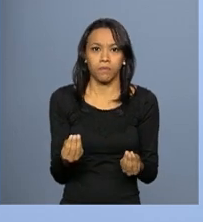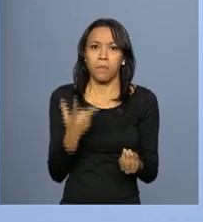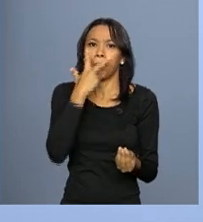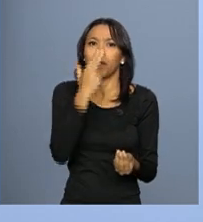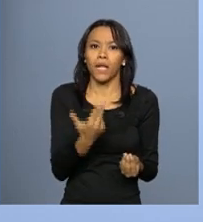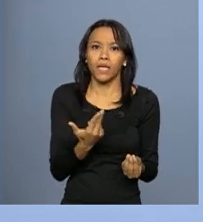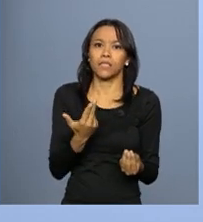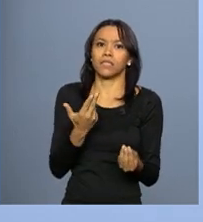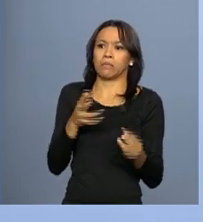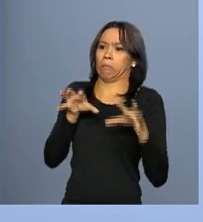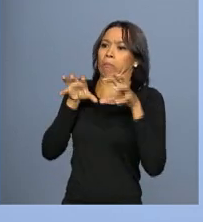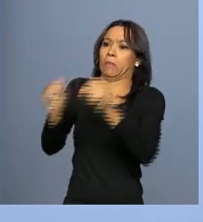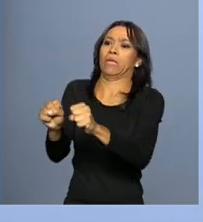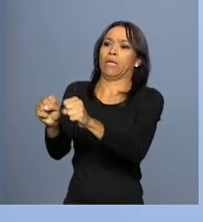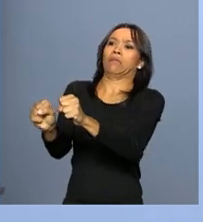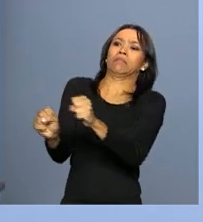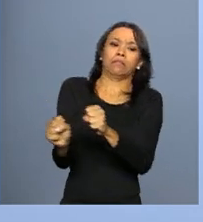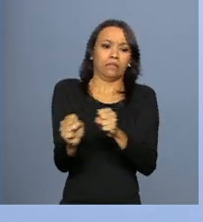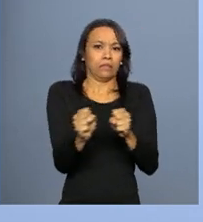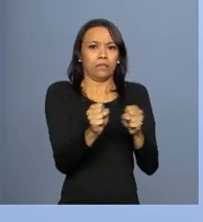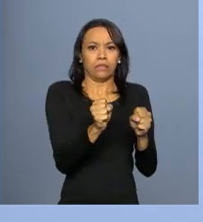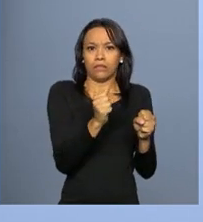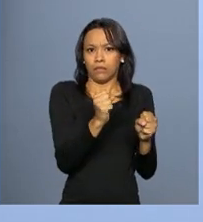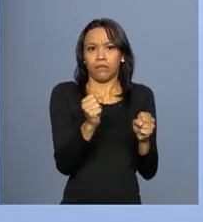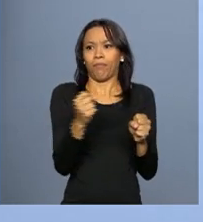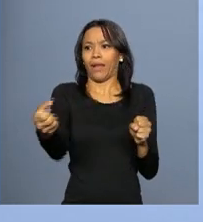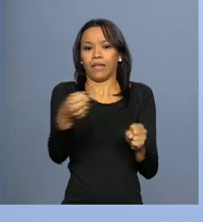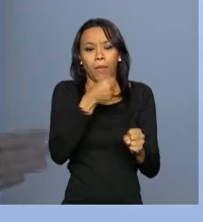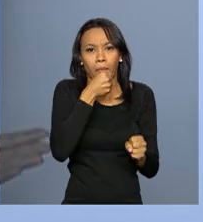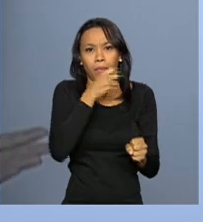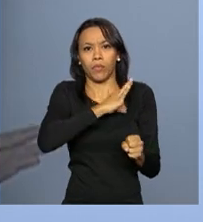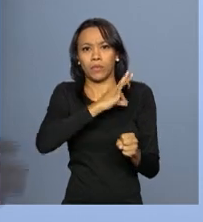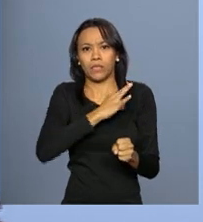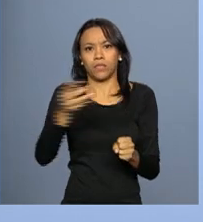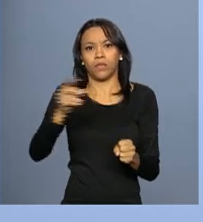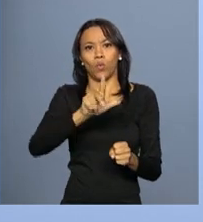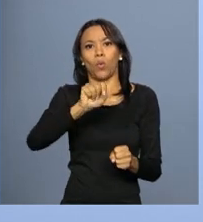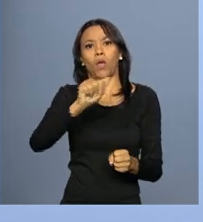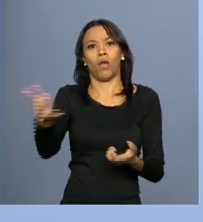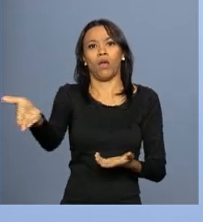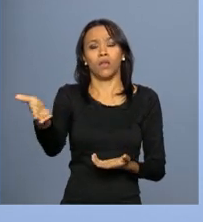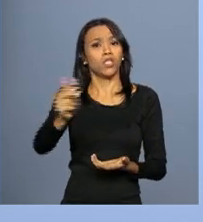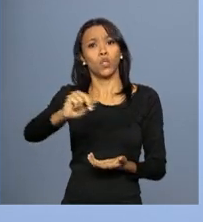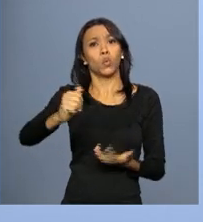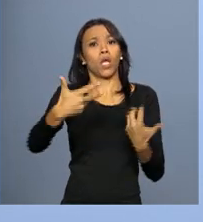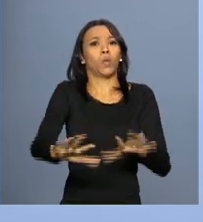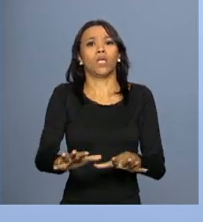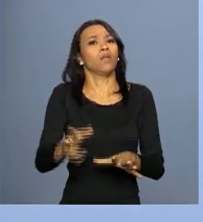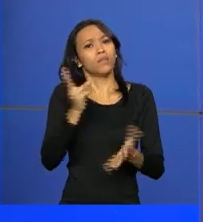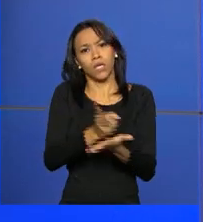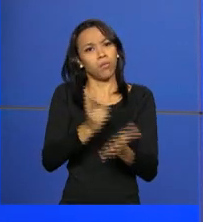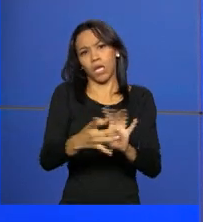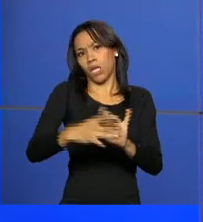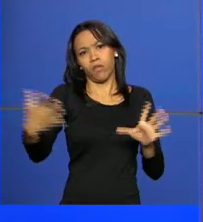como se diz, sob vara, para prestar depoimento, se ele jamais se recusou a ir.